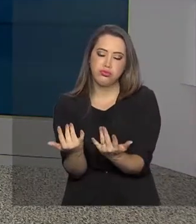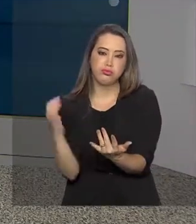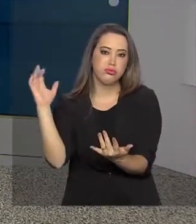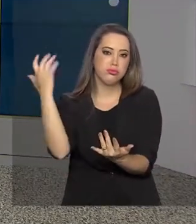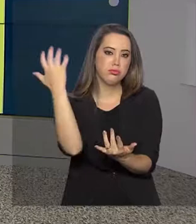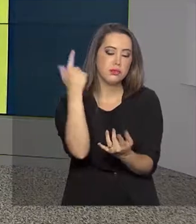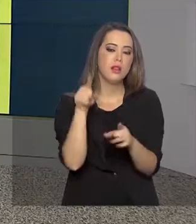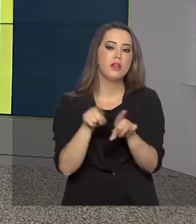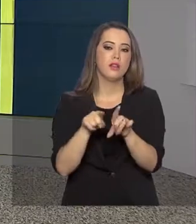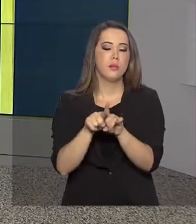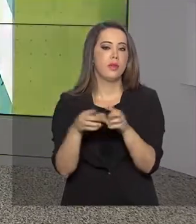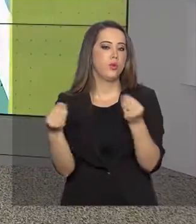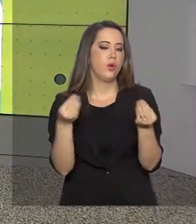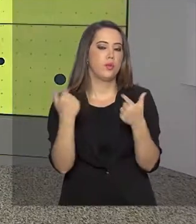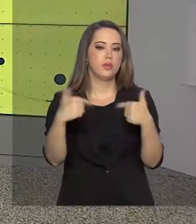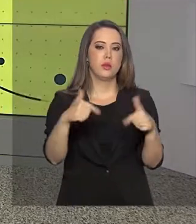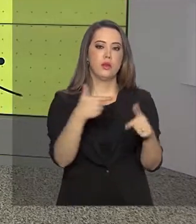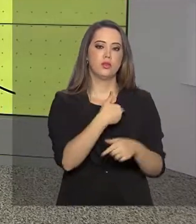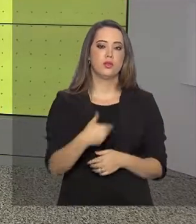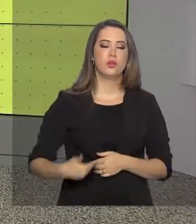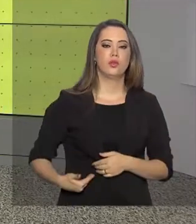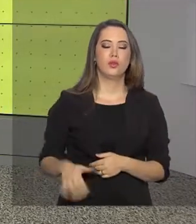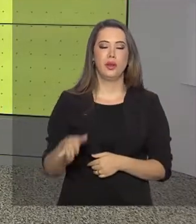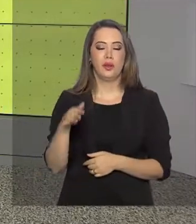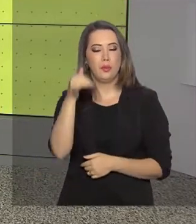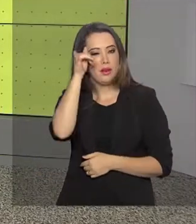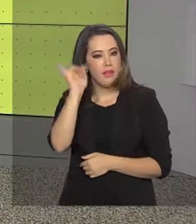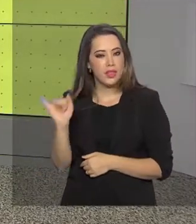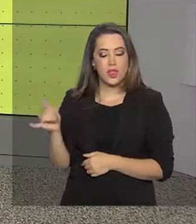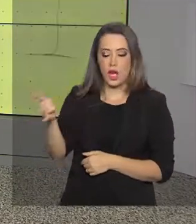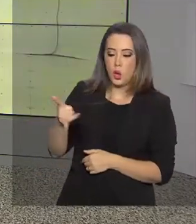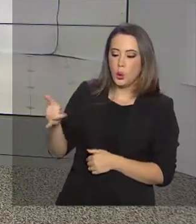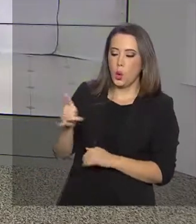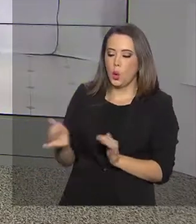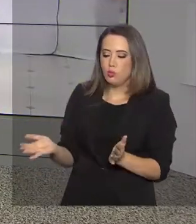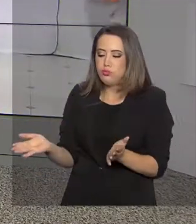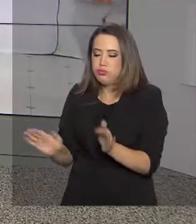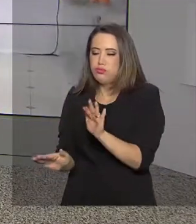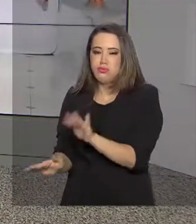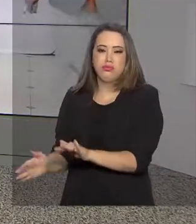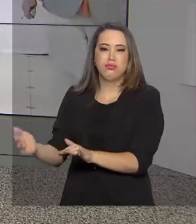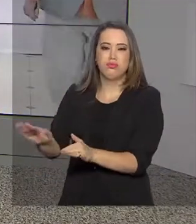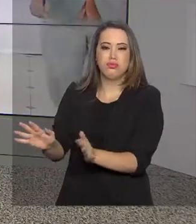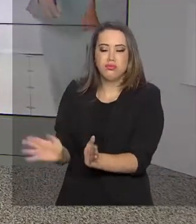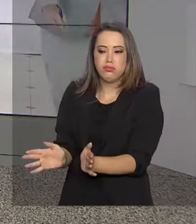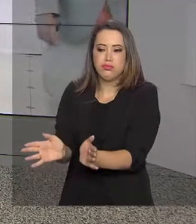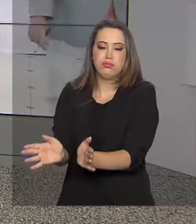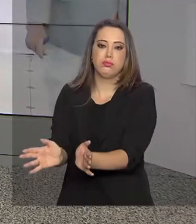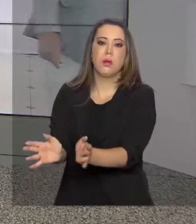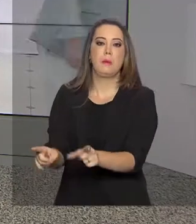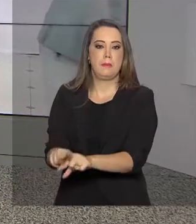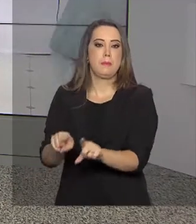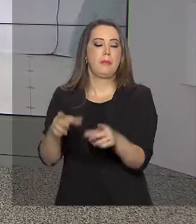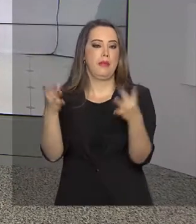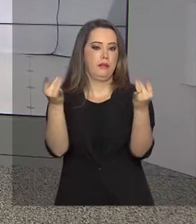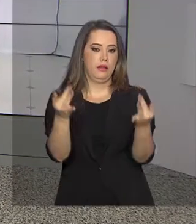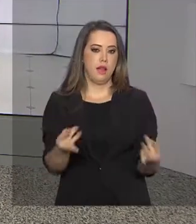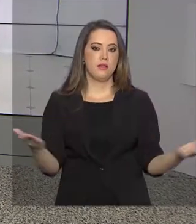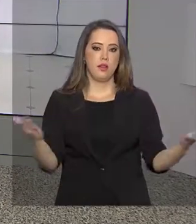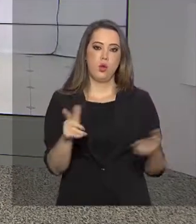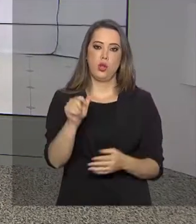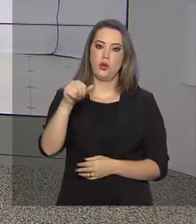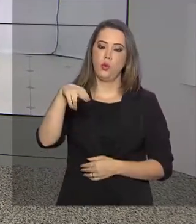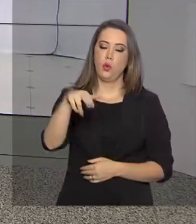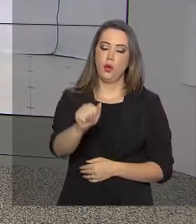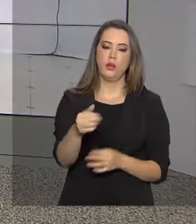governo para conter o óleo nas praias do Nordeste. Luana Karen traz os detalhes ao vivo, direto do Ministério da Defesa.